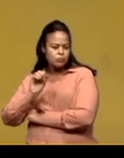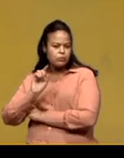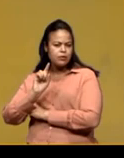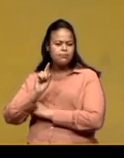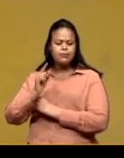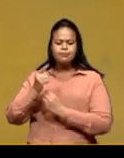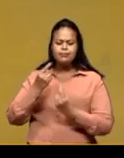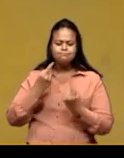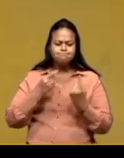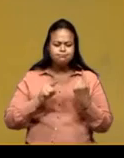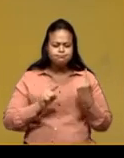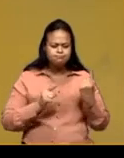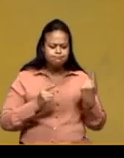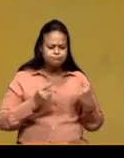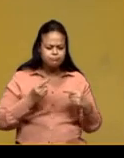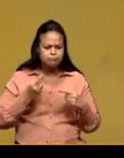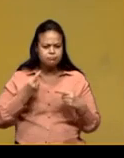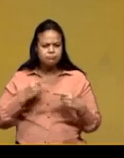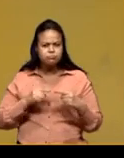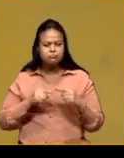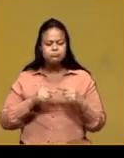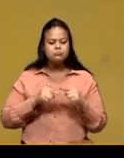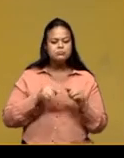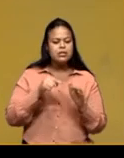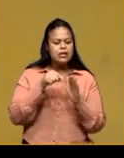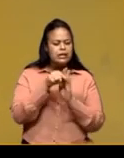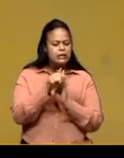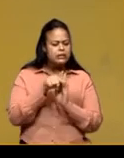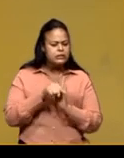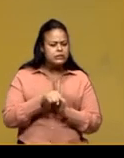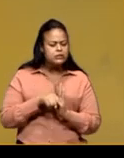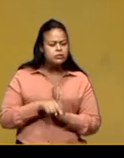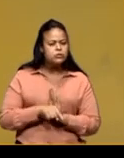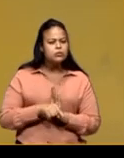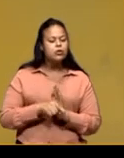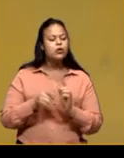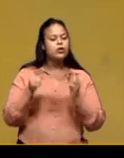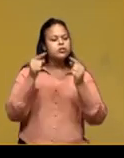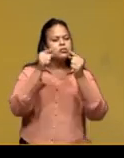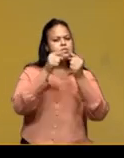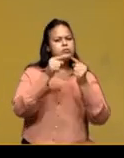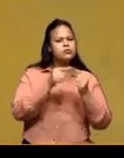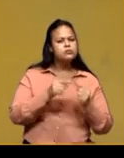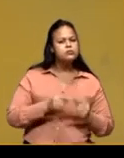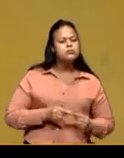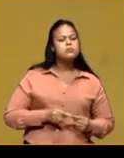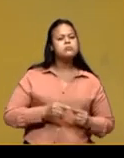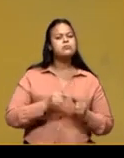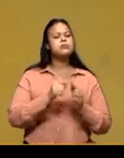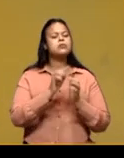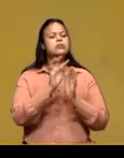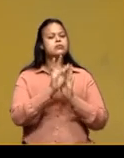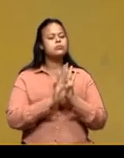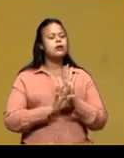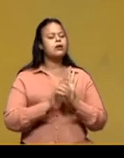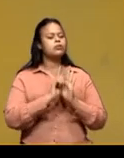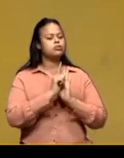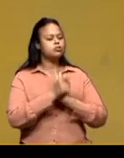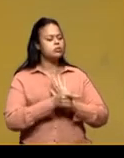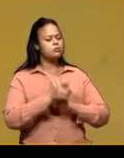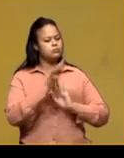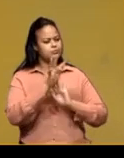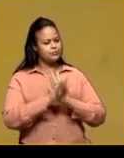essas questões aí de tipo textual e gênero textual. Vamos lá.